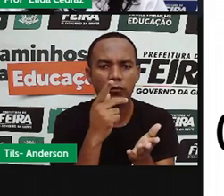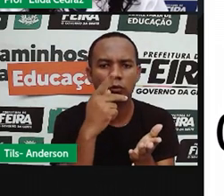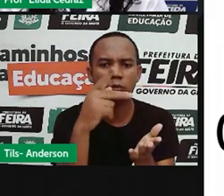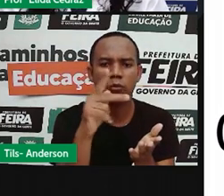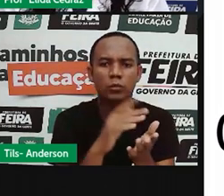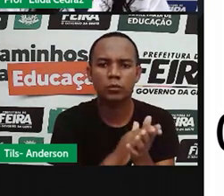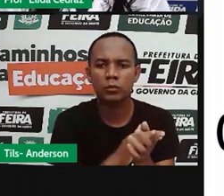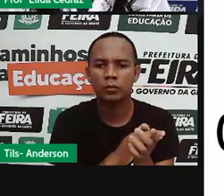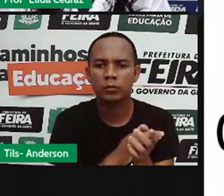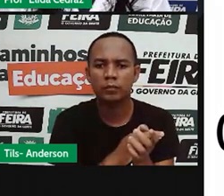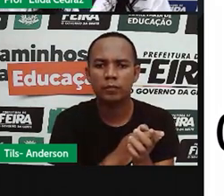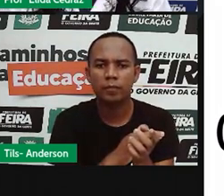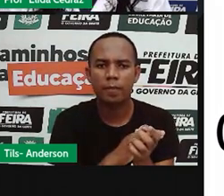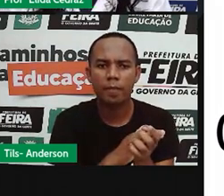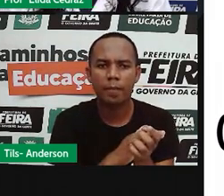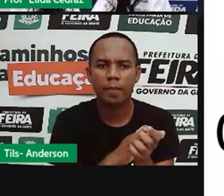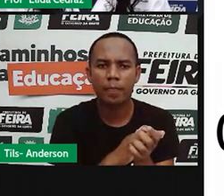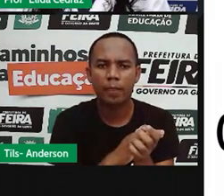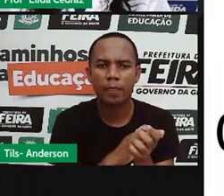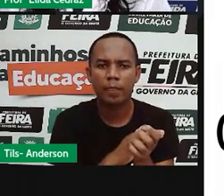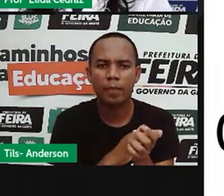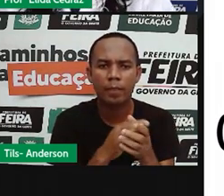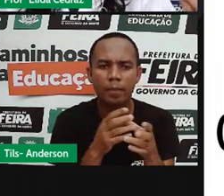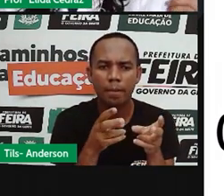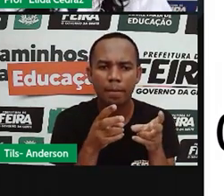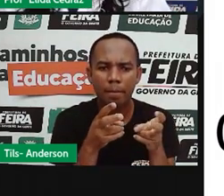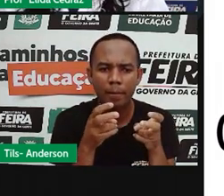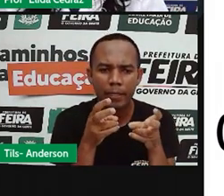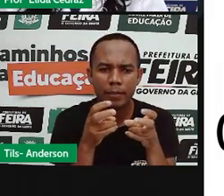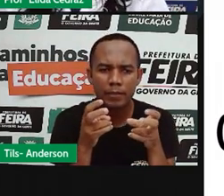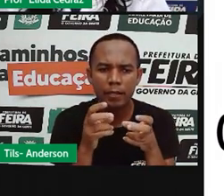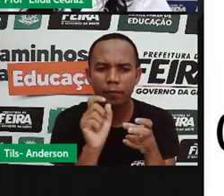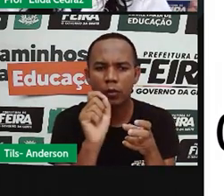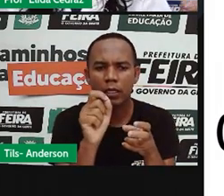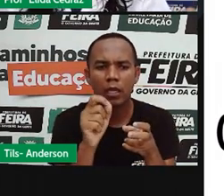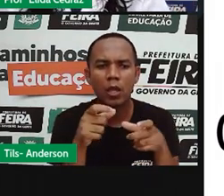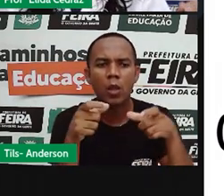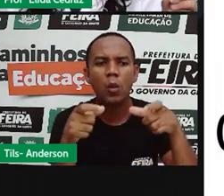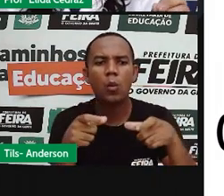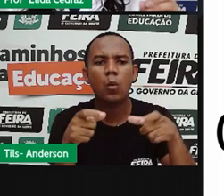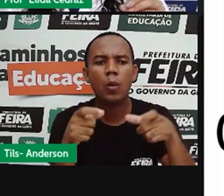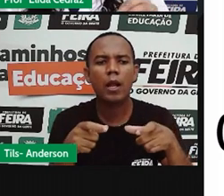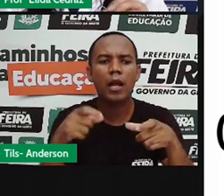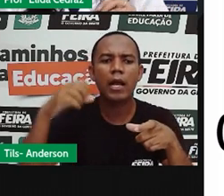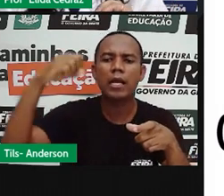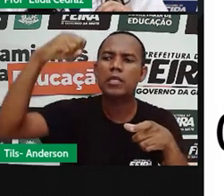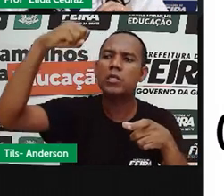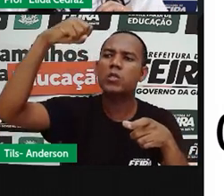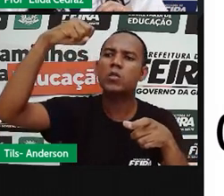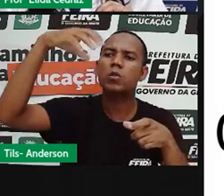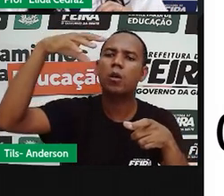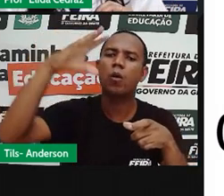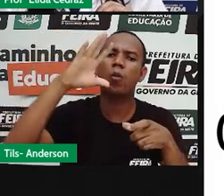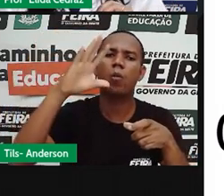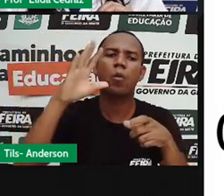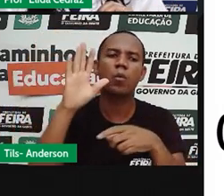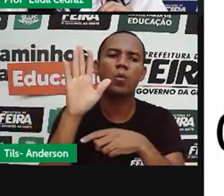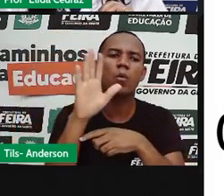falar bem assim, Anderson, de que lado nasce o sol aí na sua casa?